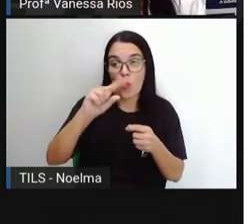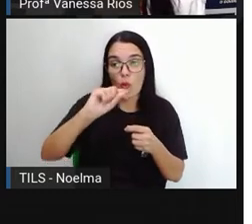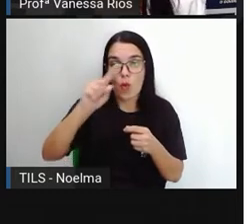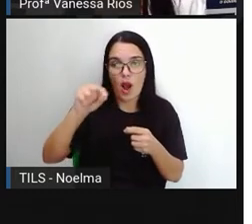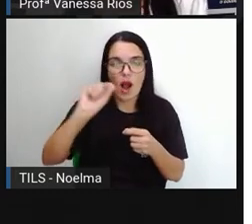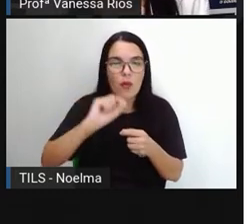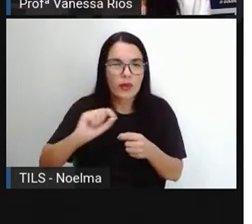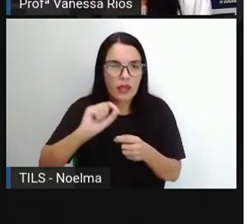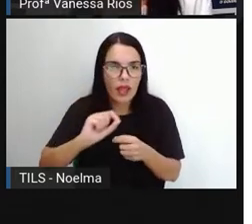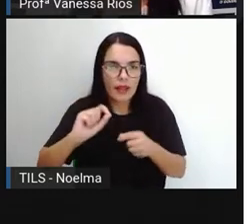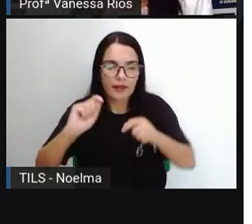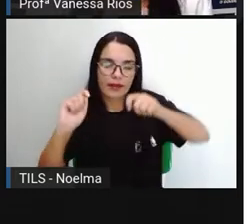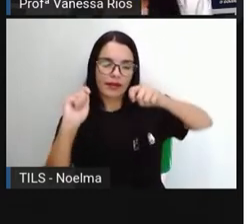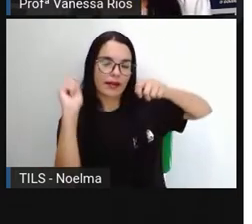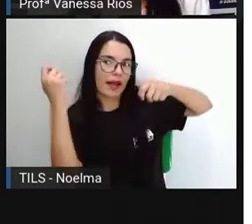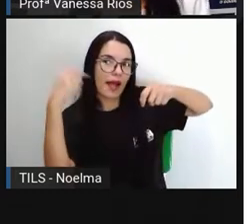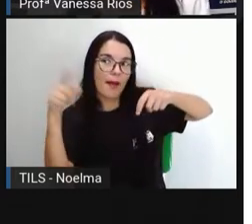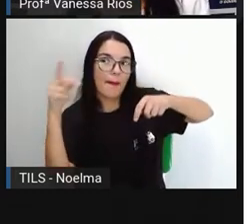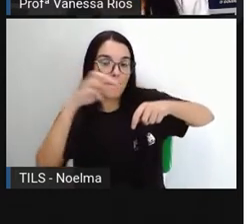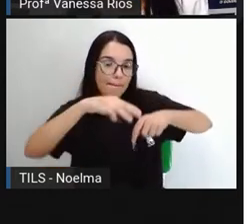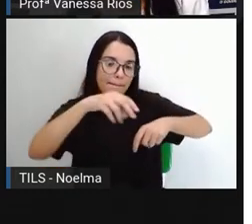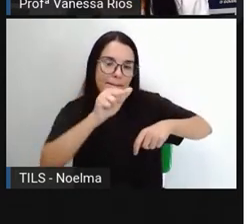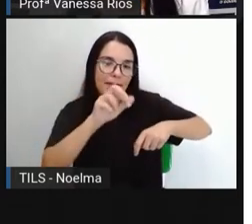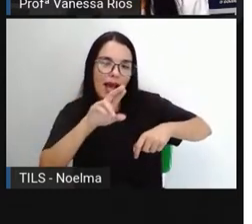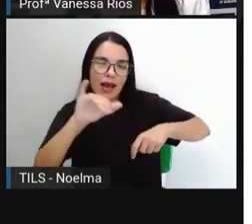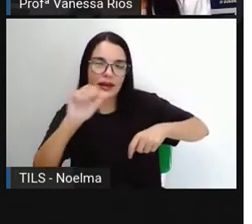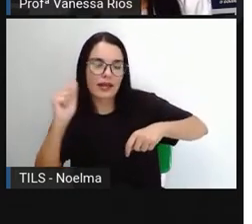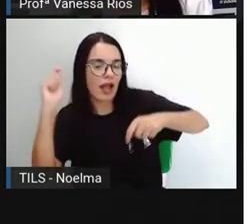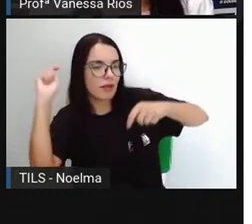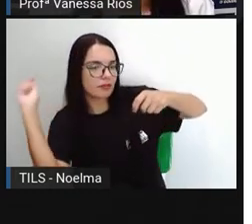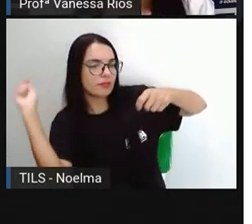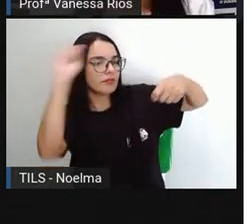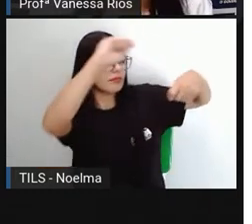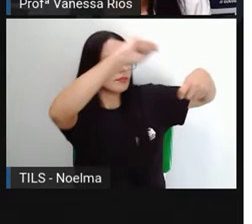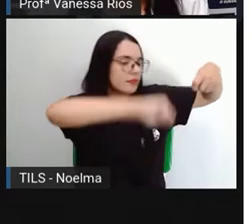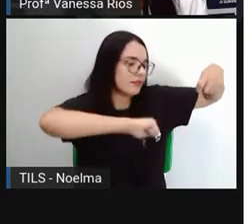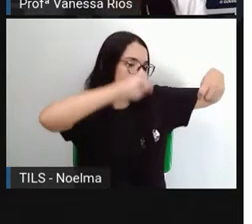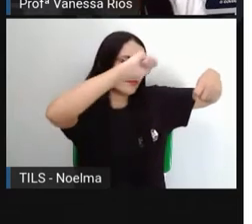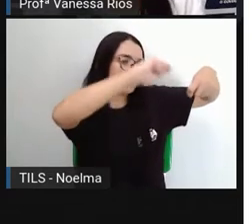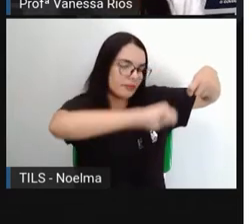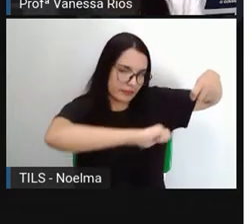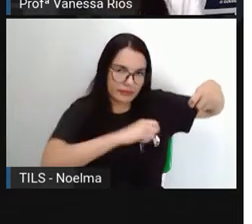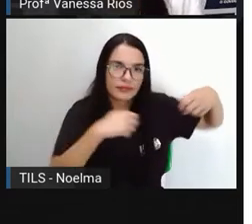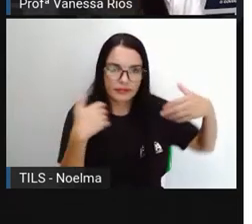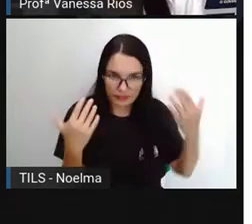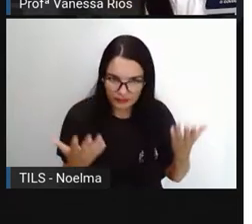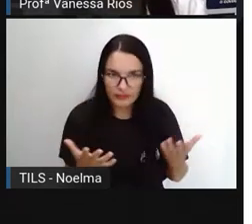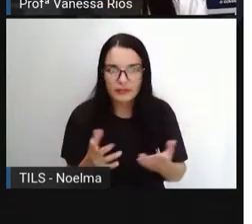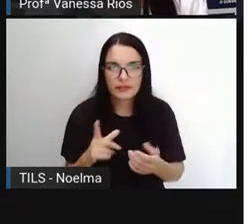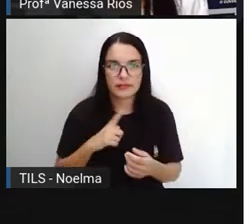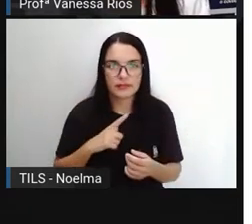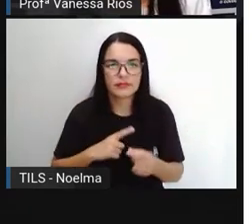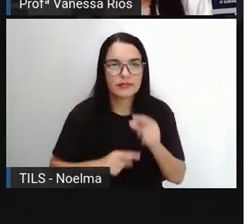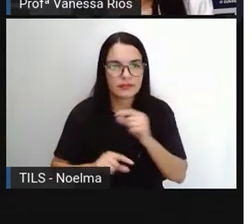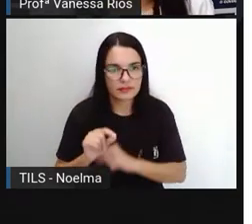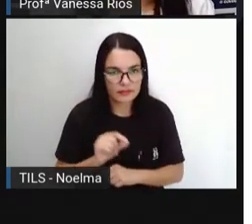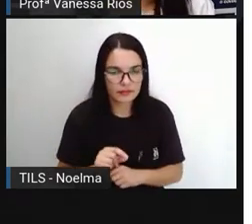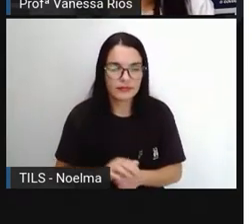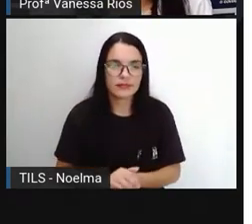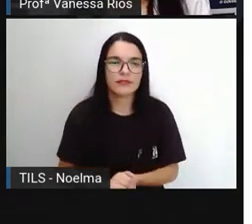Então, não foi João que praticou a ação. João sofreu a ação. Então, nesse caso aí, é a voz